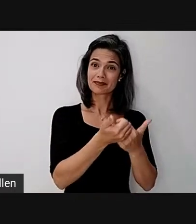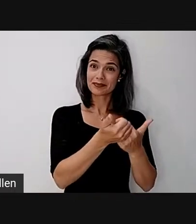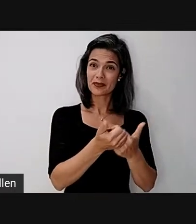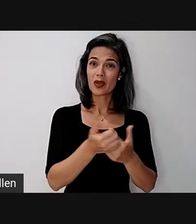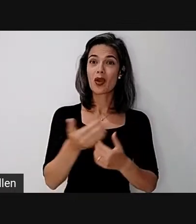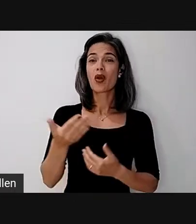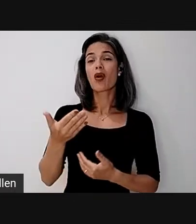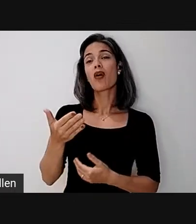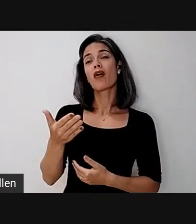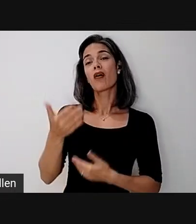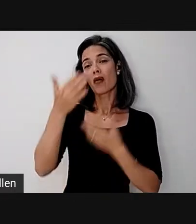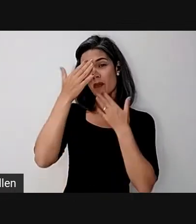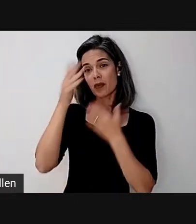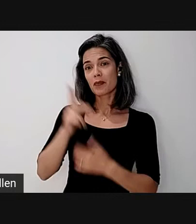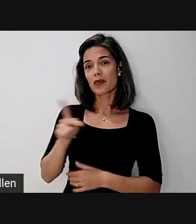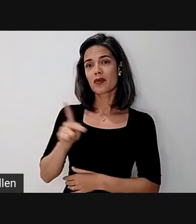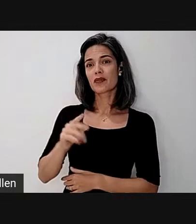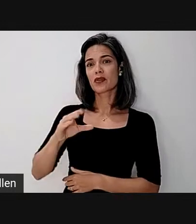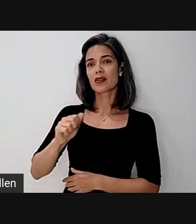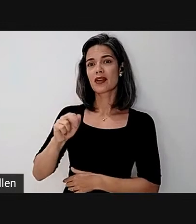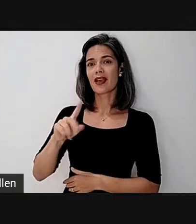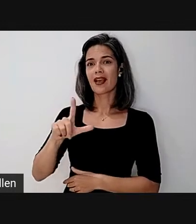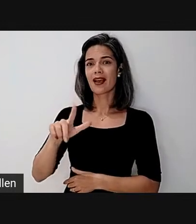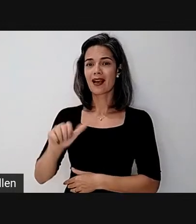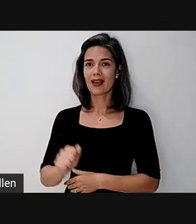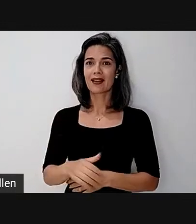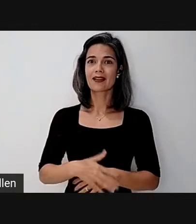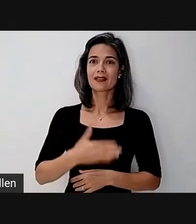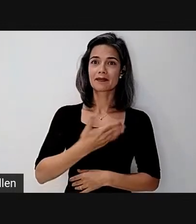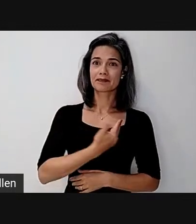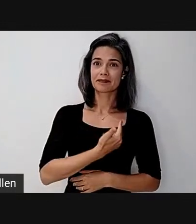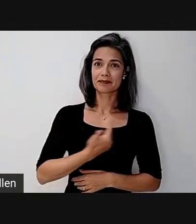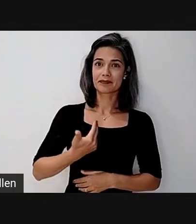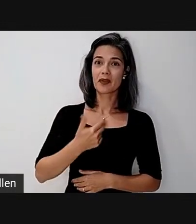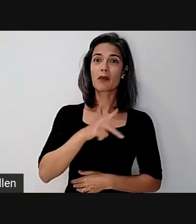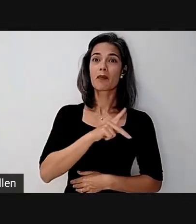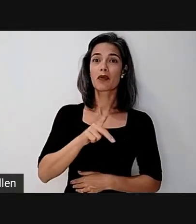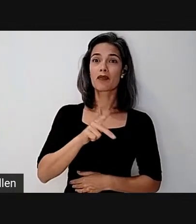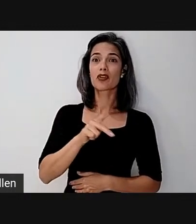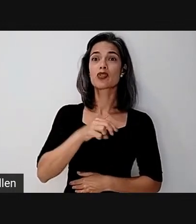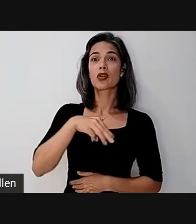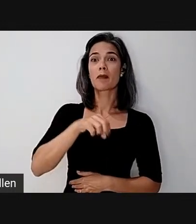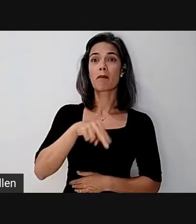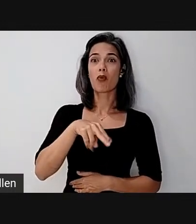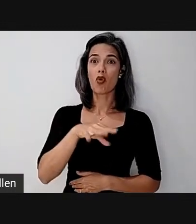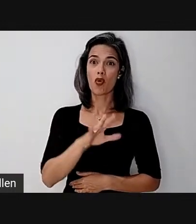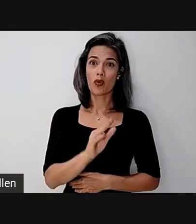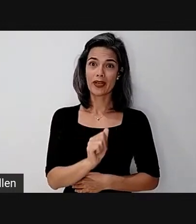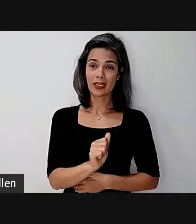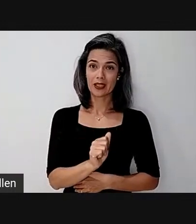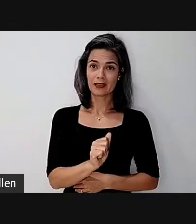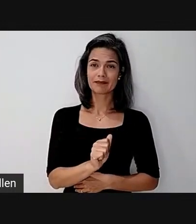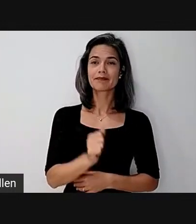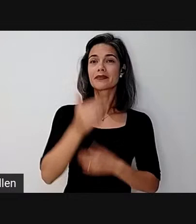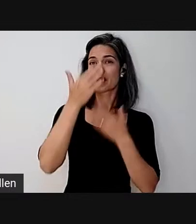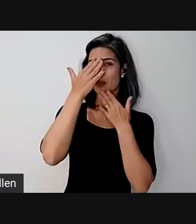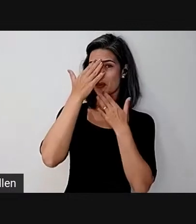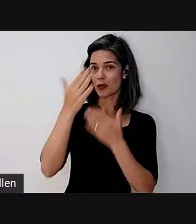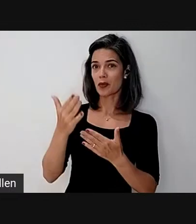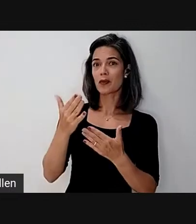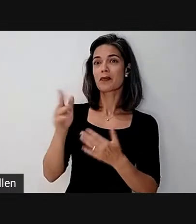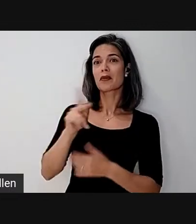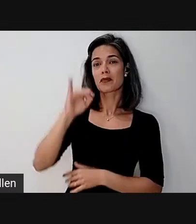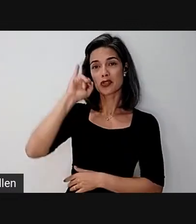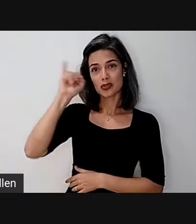Carla Francesca. Eu sou professora Mônica Médici, obrigada Janaína e